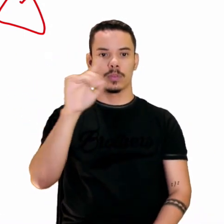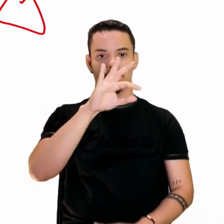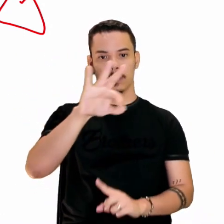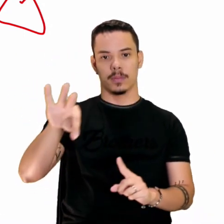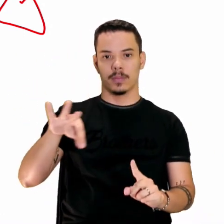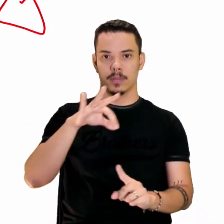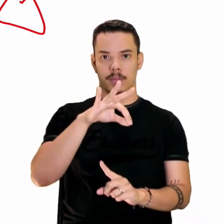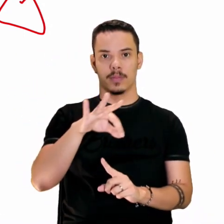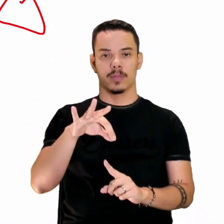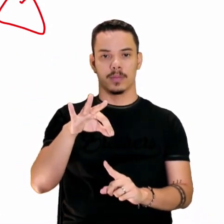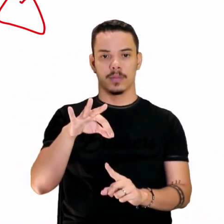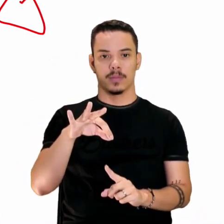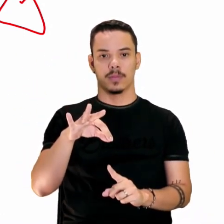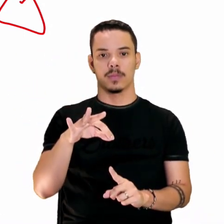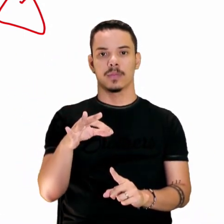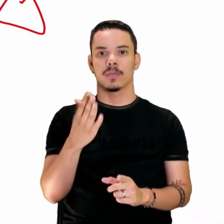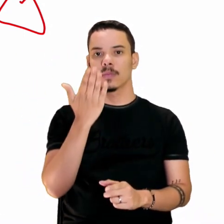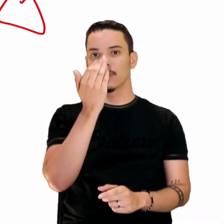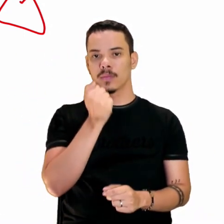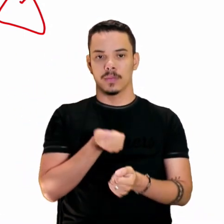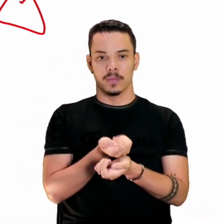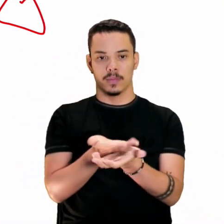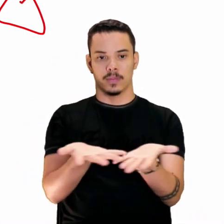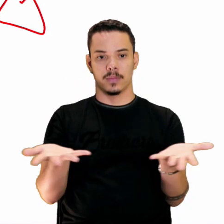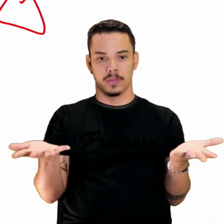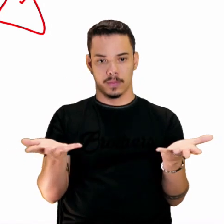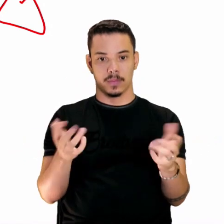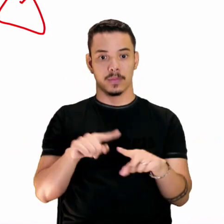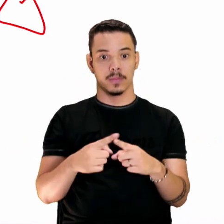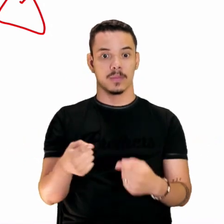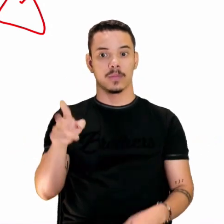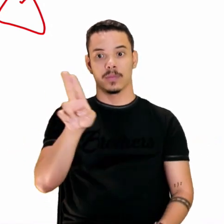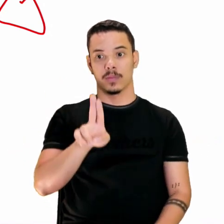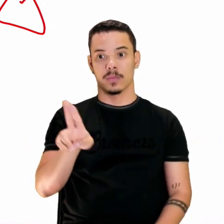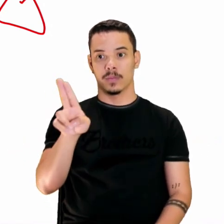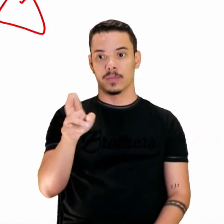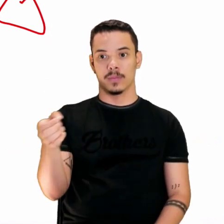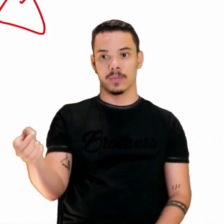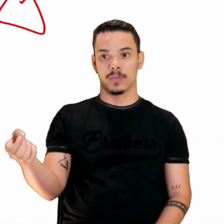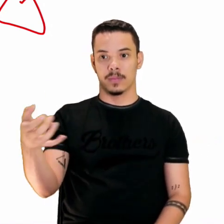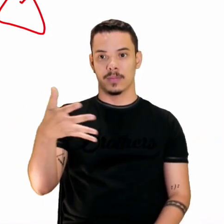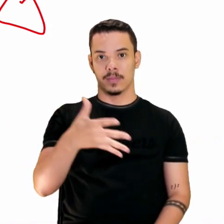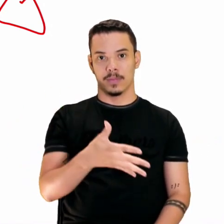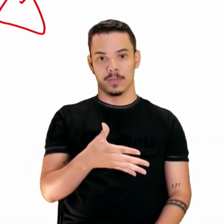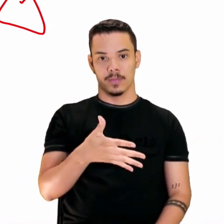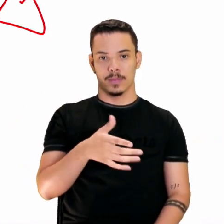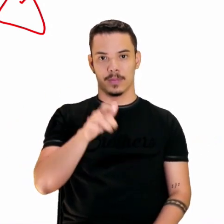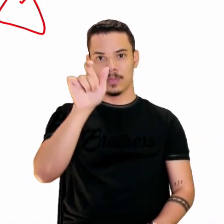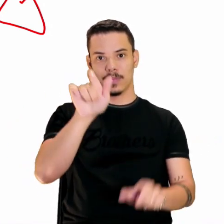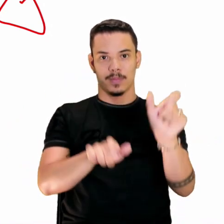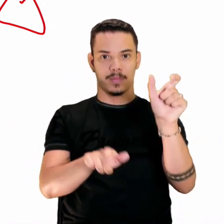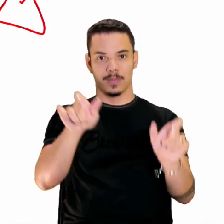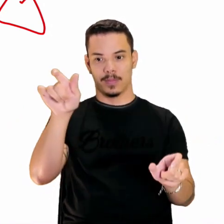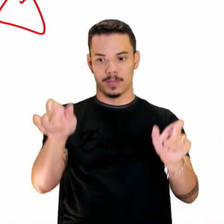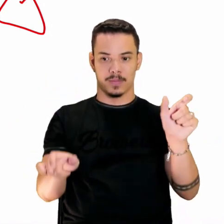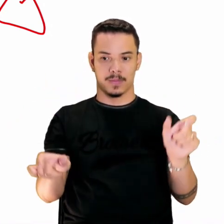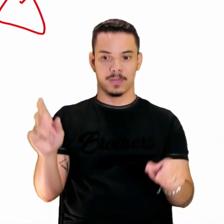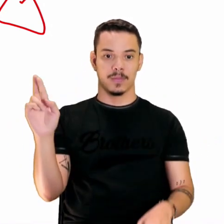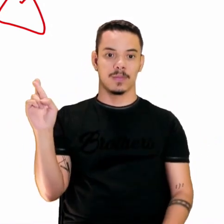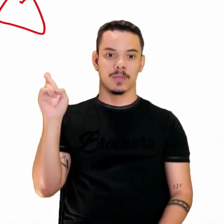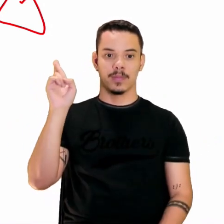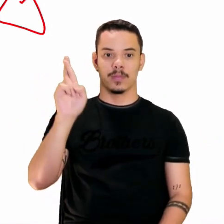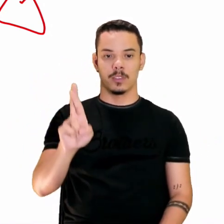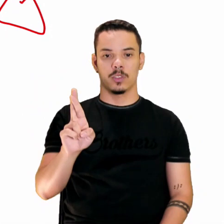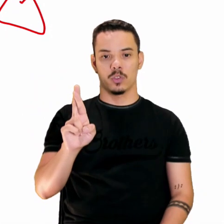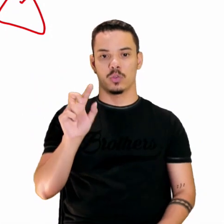ceia, né? Mas só que eles usaram o quê? Qual foi o novo? Usou novos personagens. Representando quem?